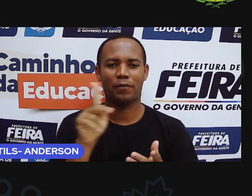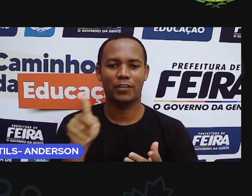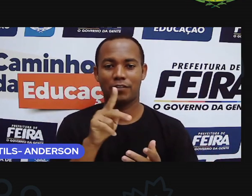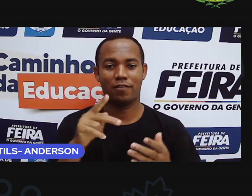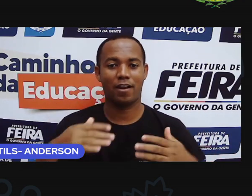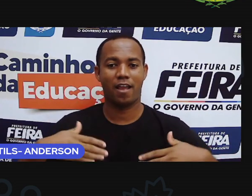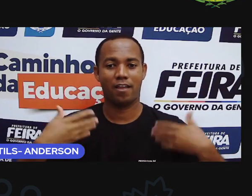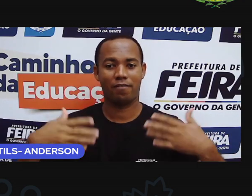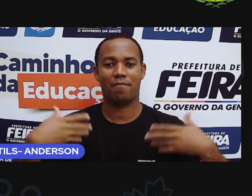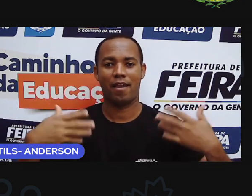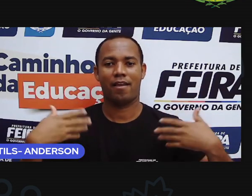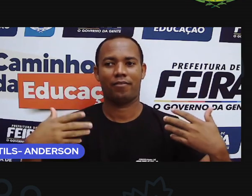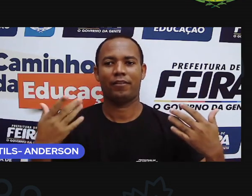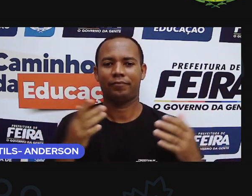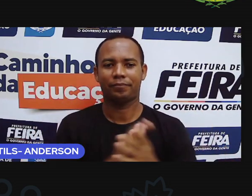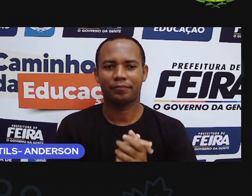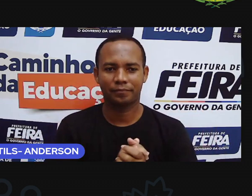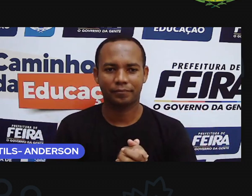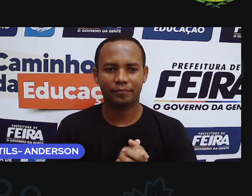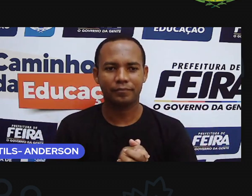animada. Só a animação, ó.